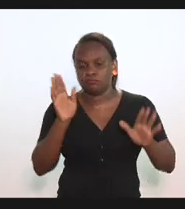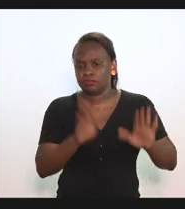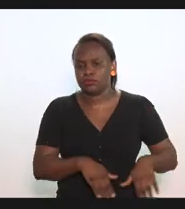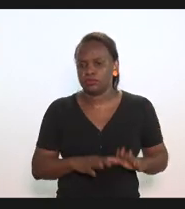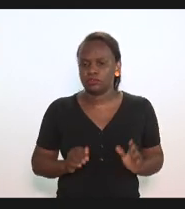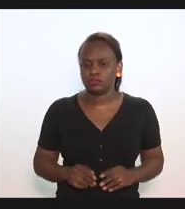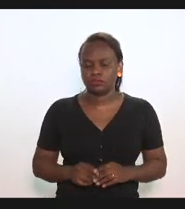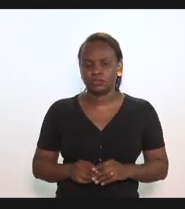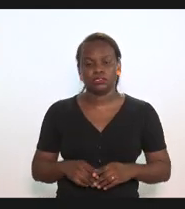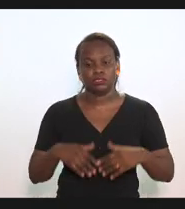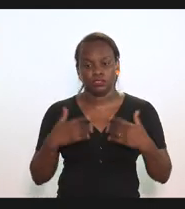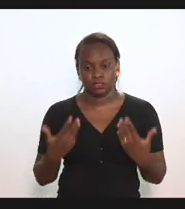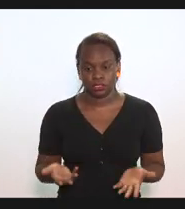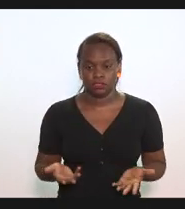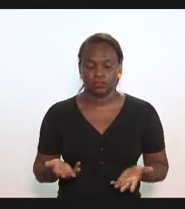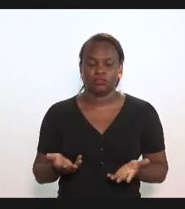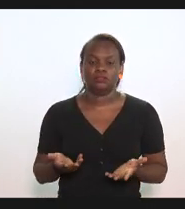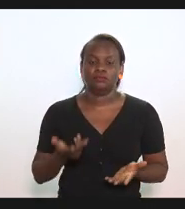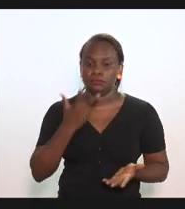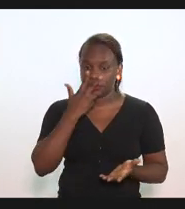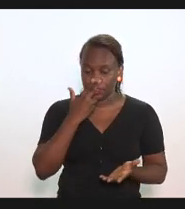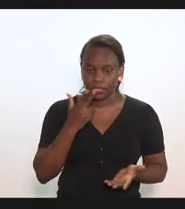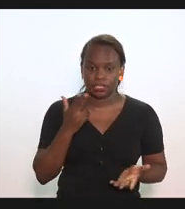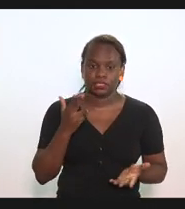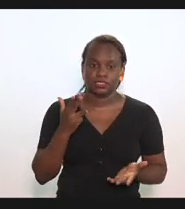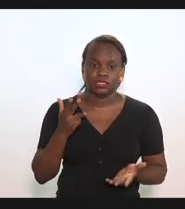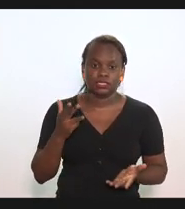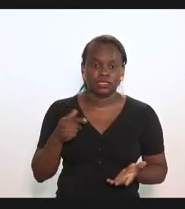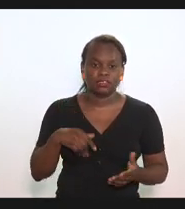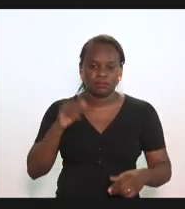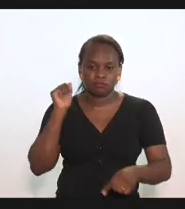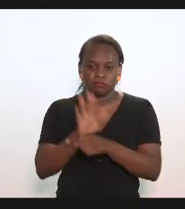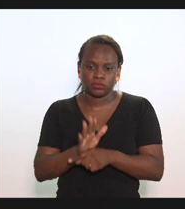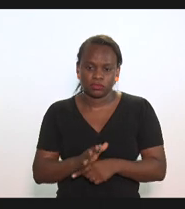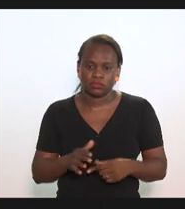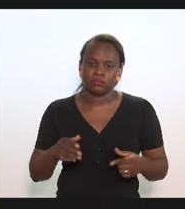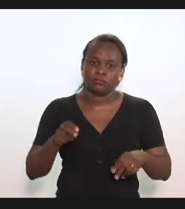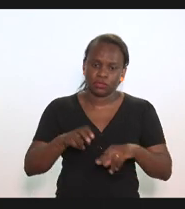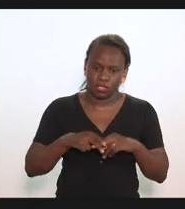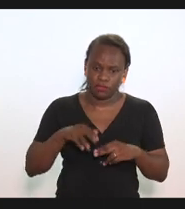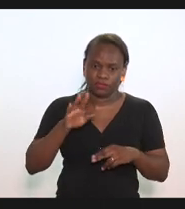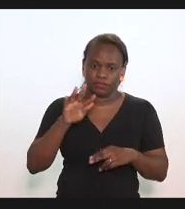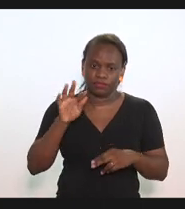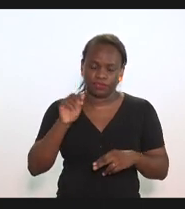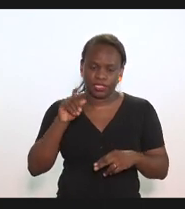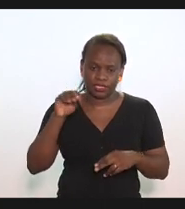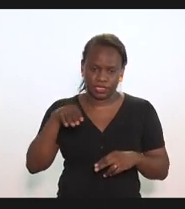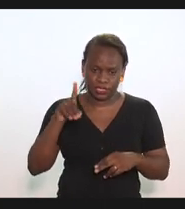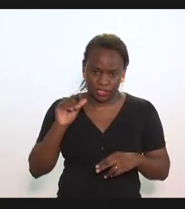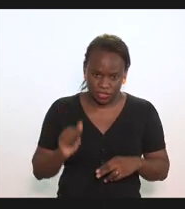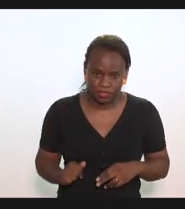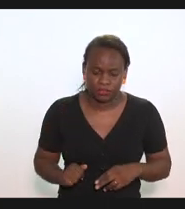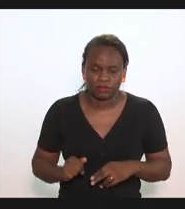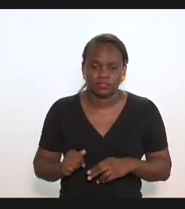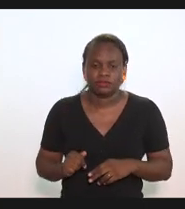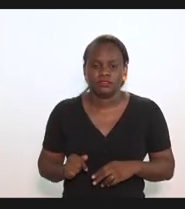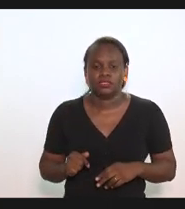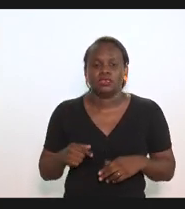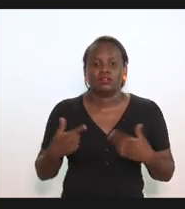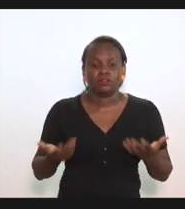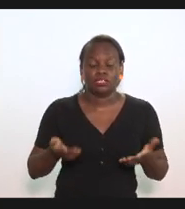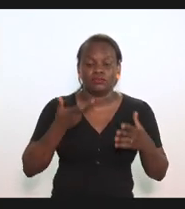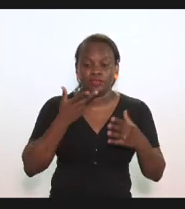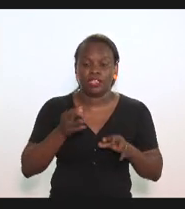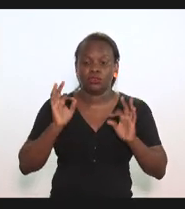então me parece absoluta infidelidade por falta da fazenda por parte da fazenda quando